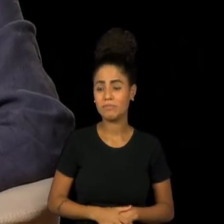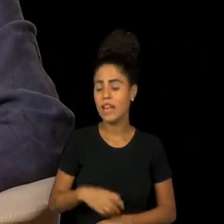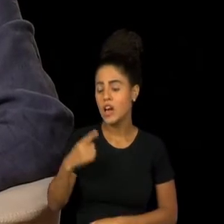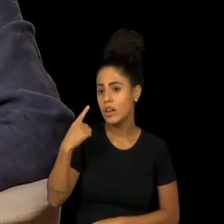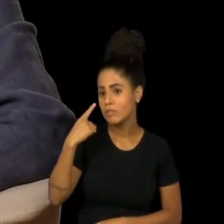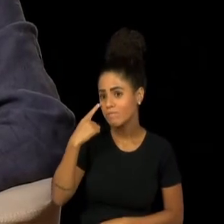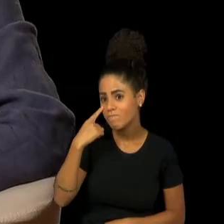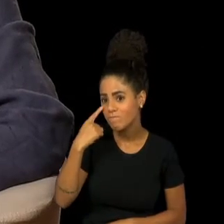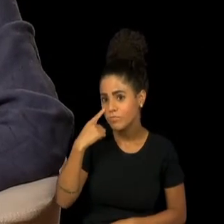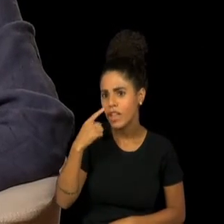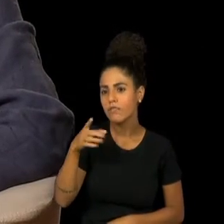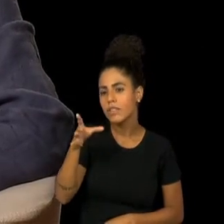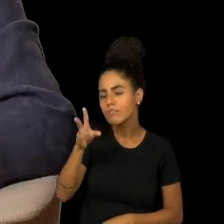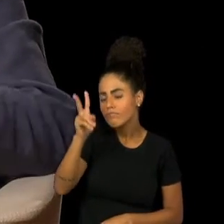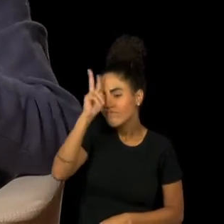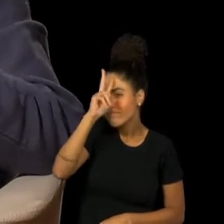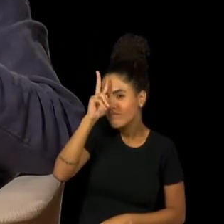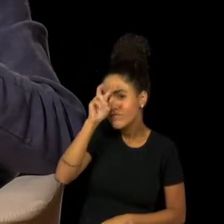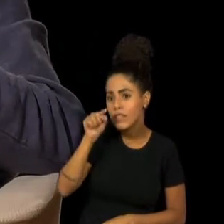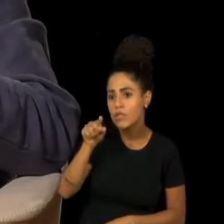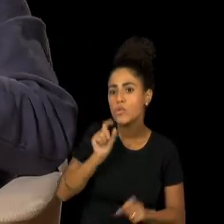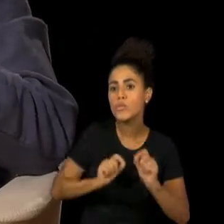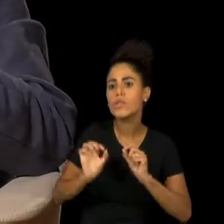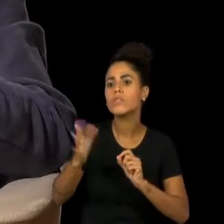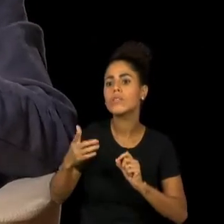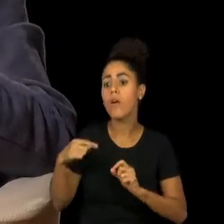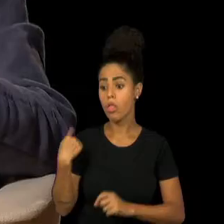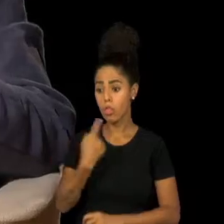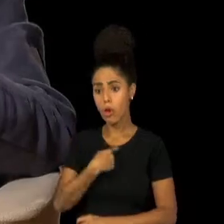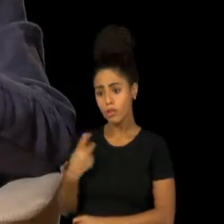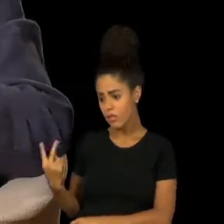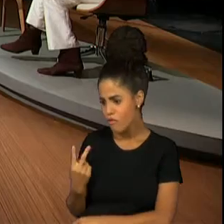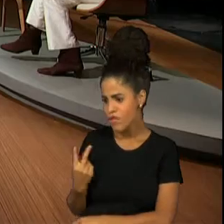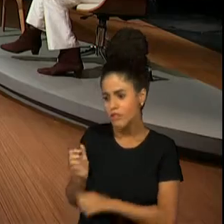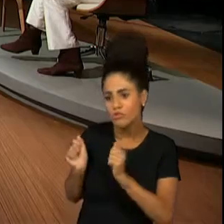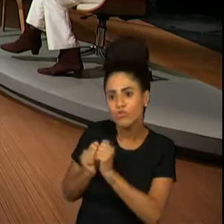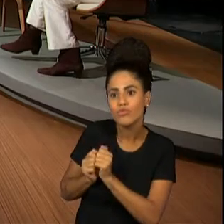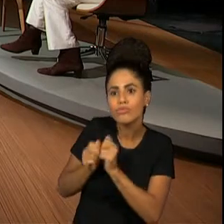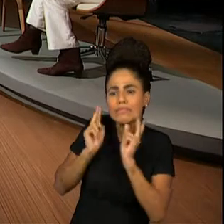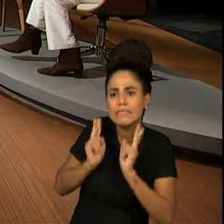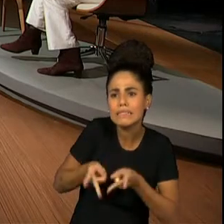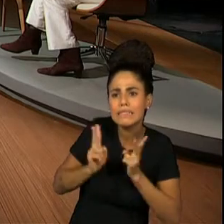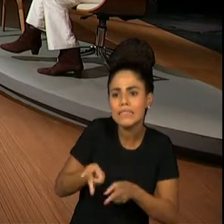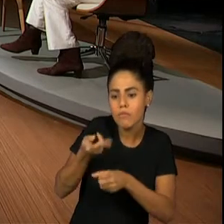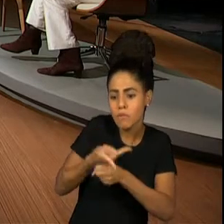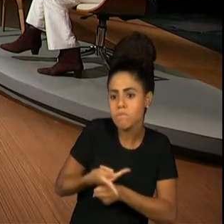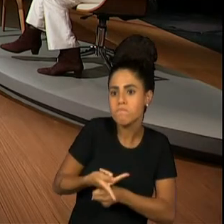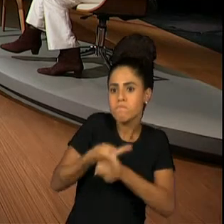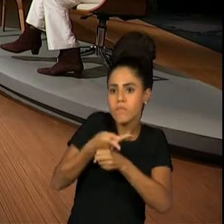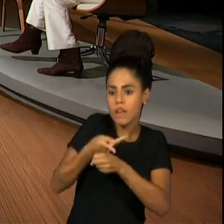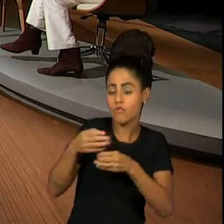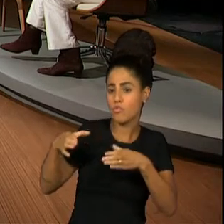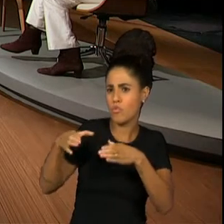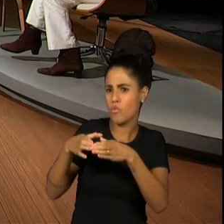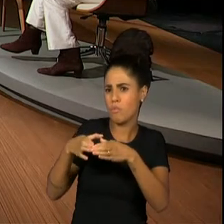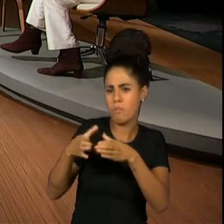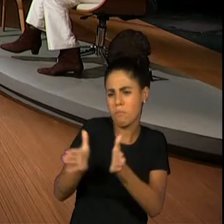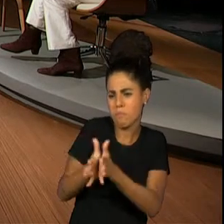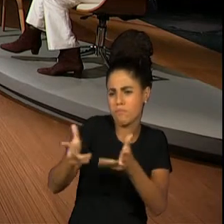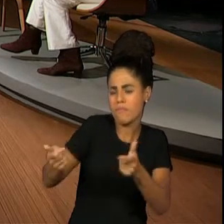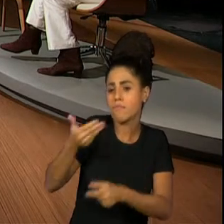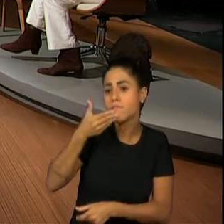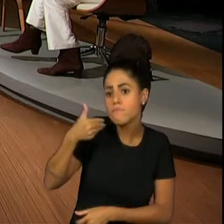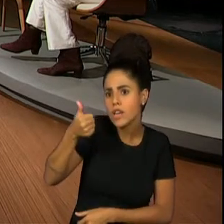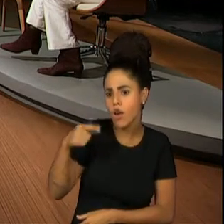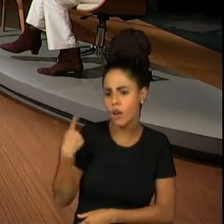deve ter te marcado também era a nossa união. A gente até ganhou um prêmio de melhor grupo, porque a gente tinha uma união